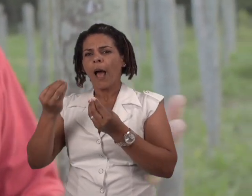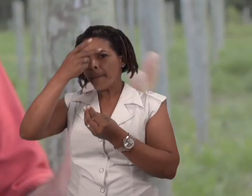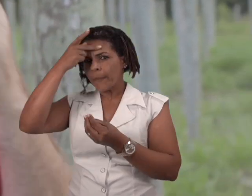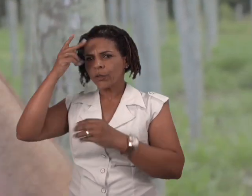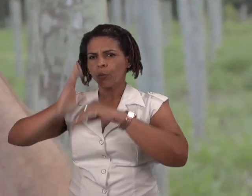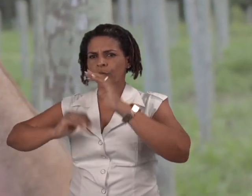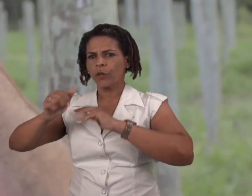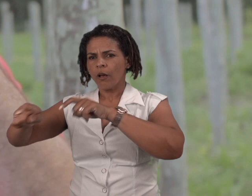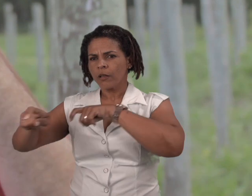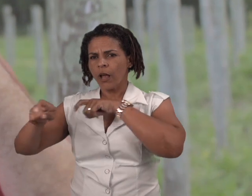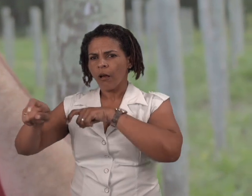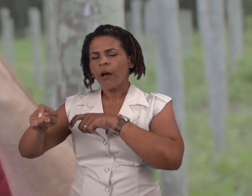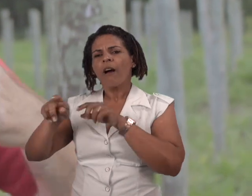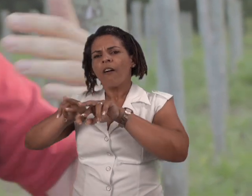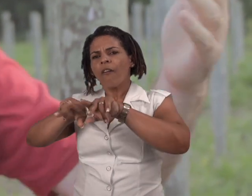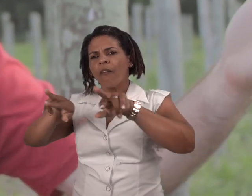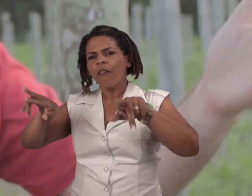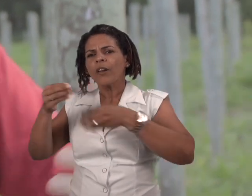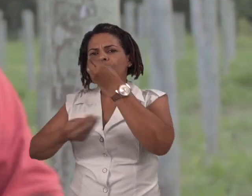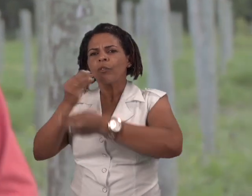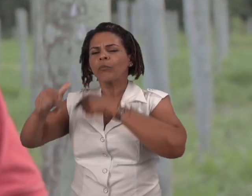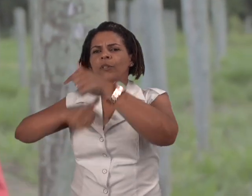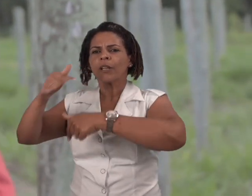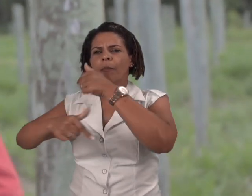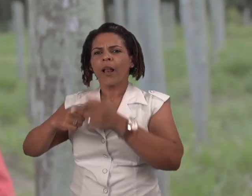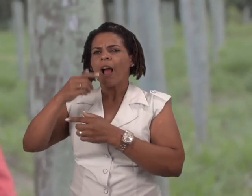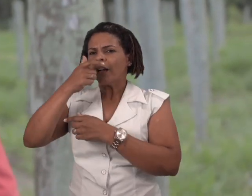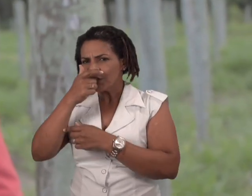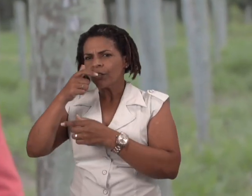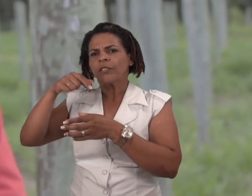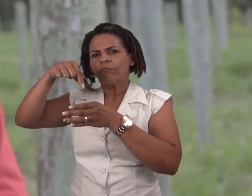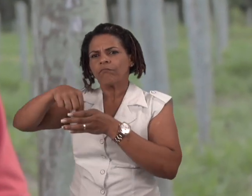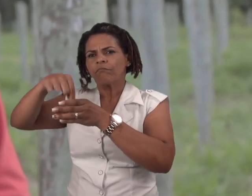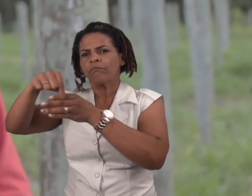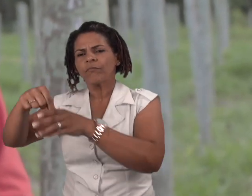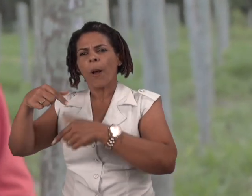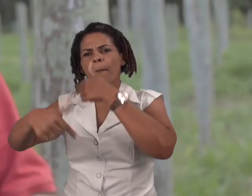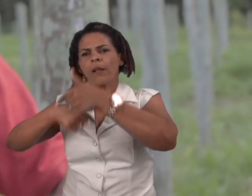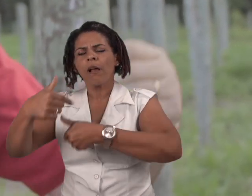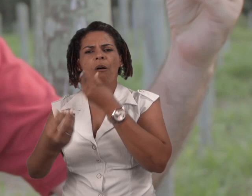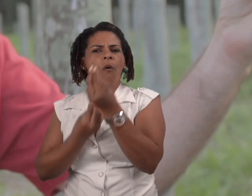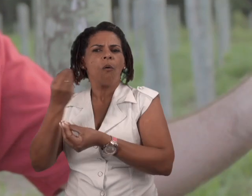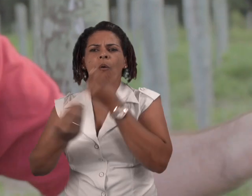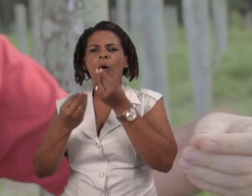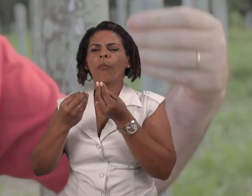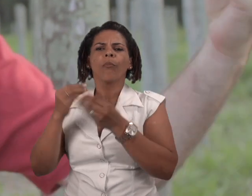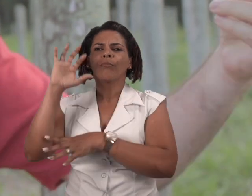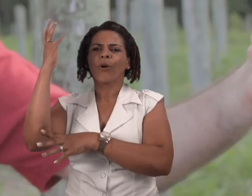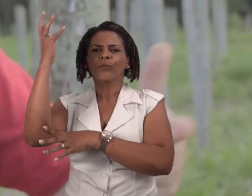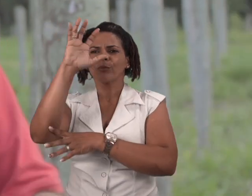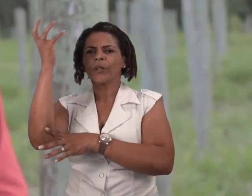ao produtor para que ele tenha mais opções de cultivo, material que aguenta as